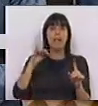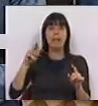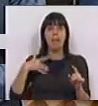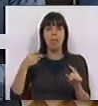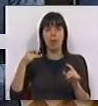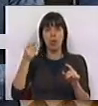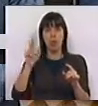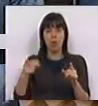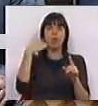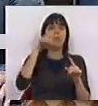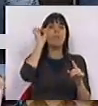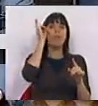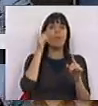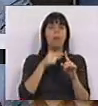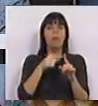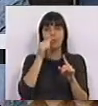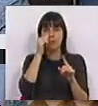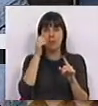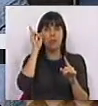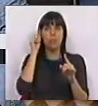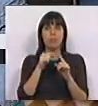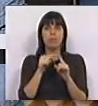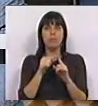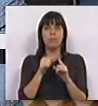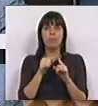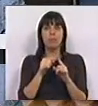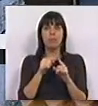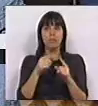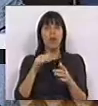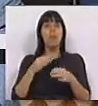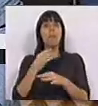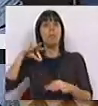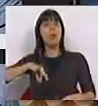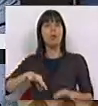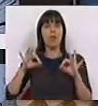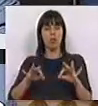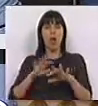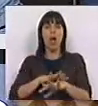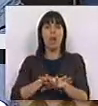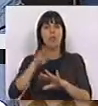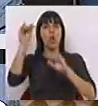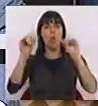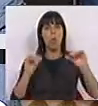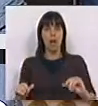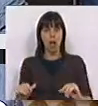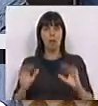profissionais da administração local.